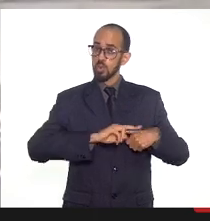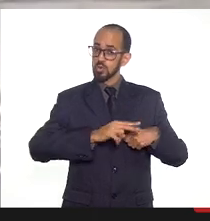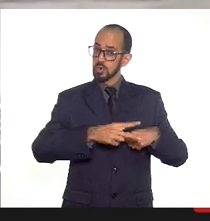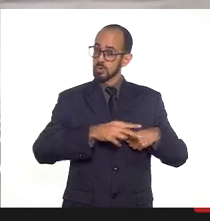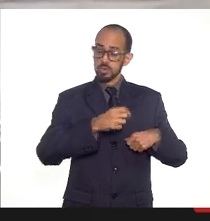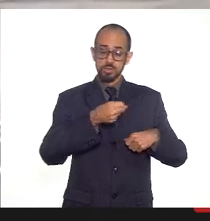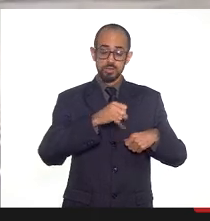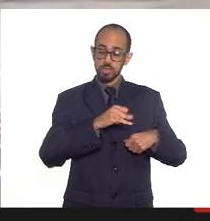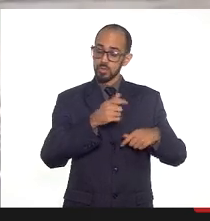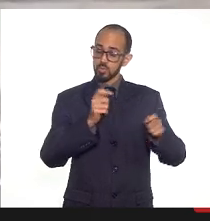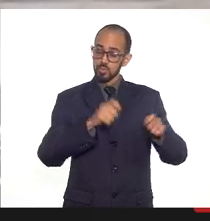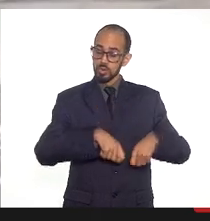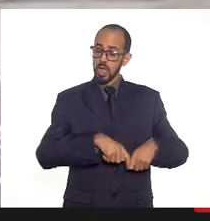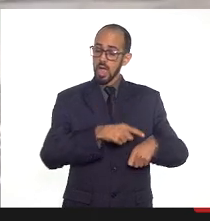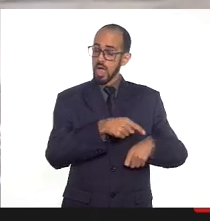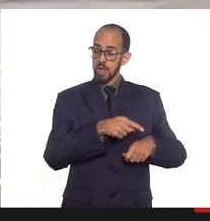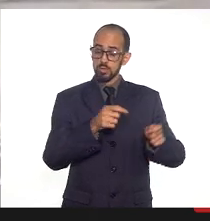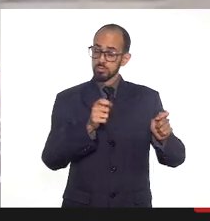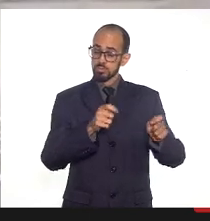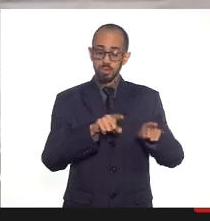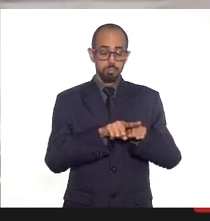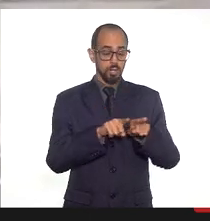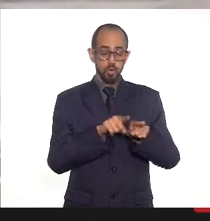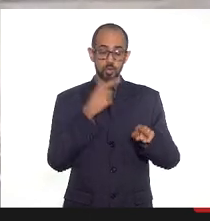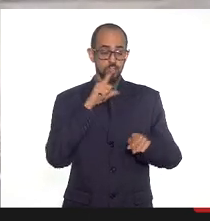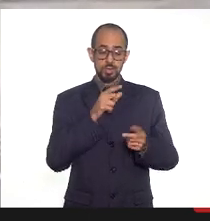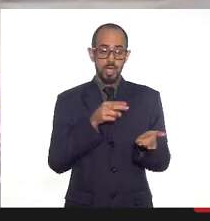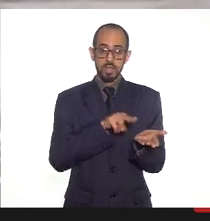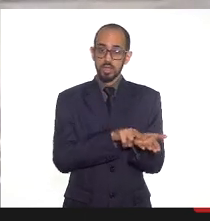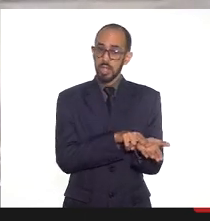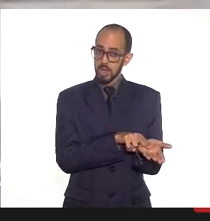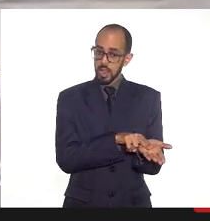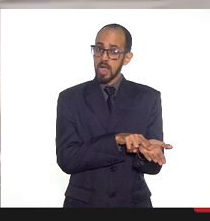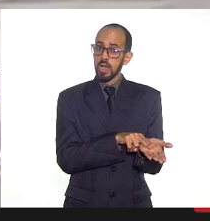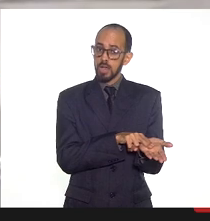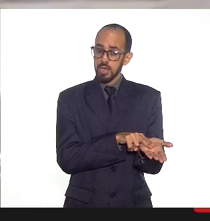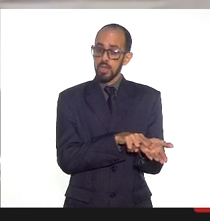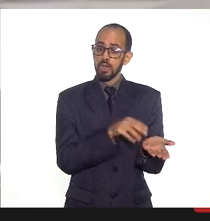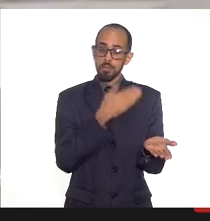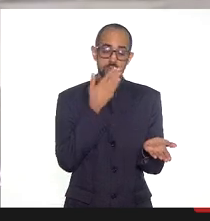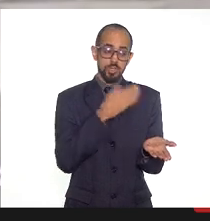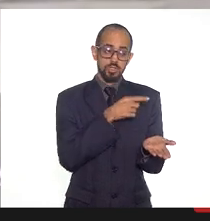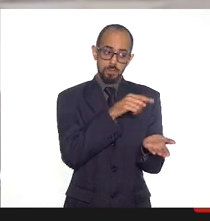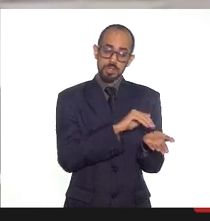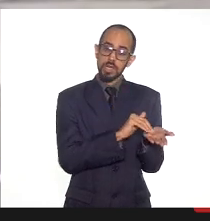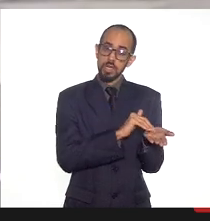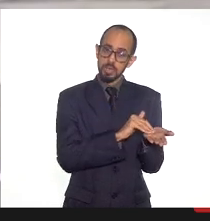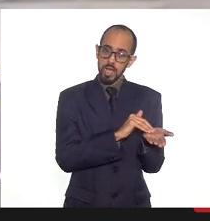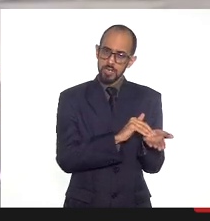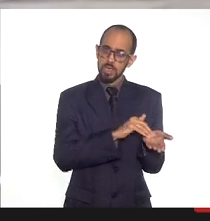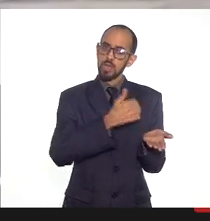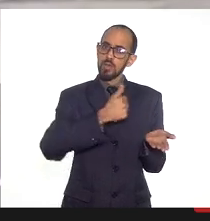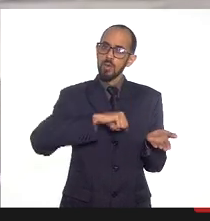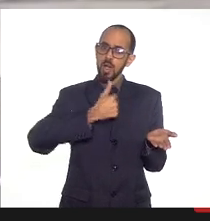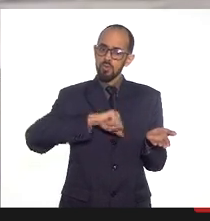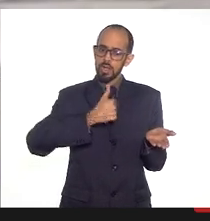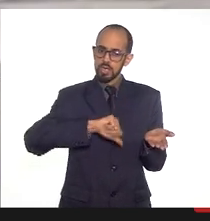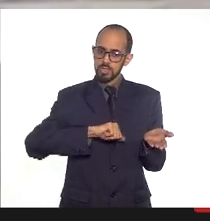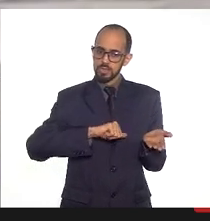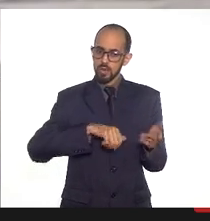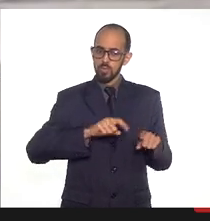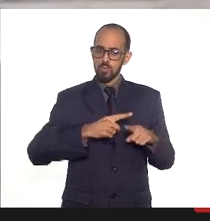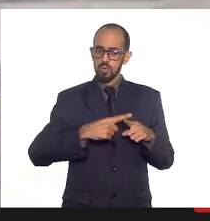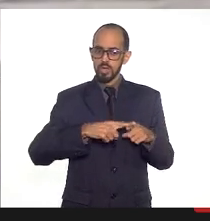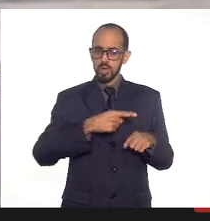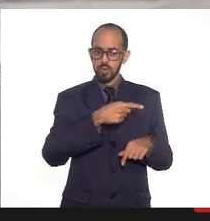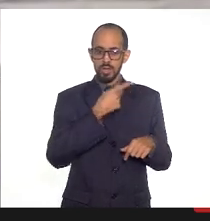diagnóstico, sem possibilidade de internação. Eu queria pedir para a Secretaria fazer uma análise nesse sentido, que o que é dito